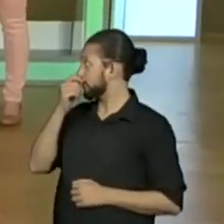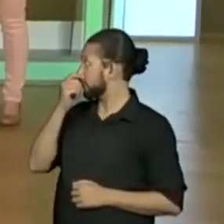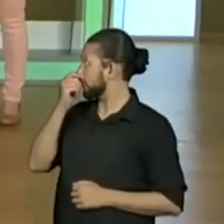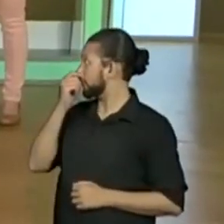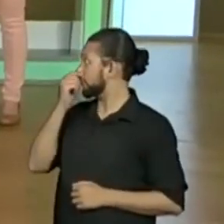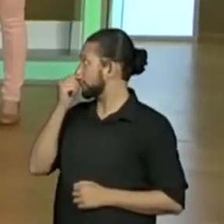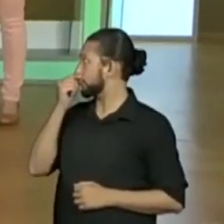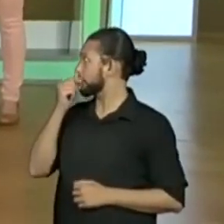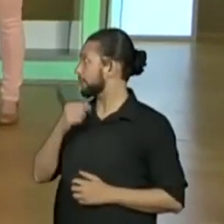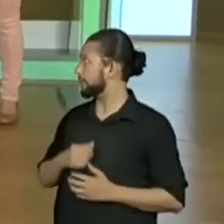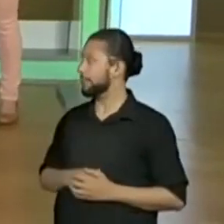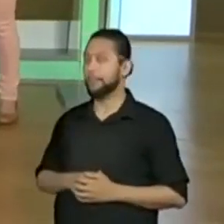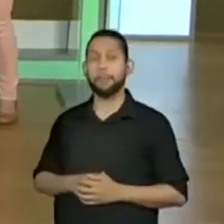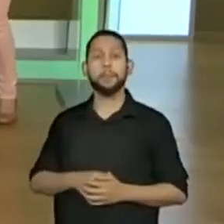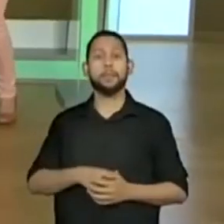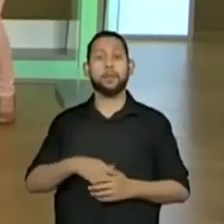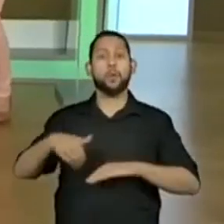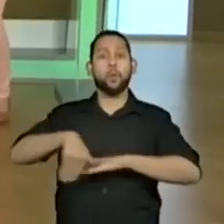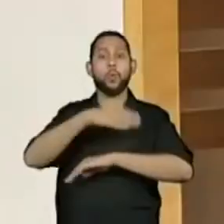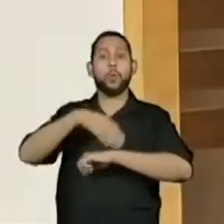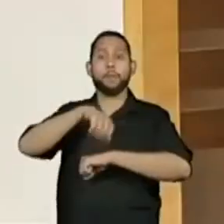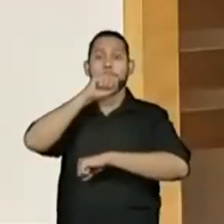Mãe da rua. Mãe da rua.